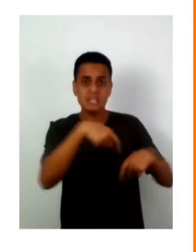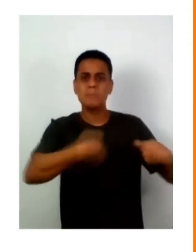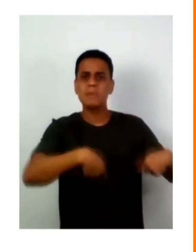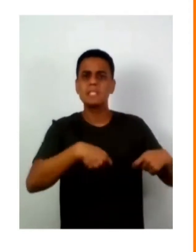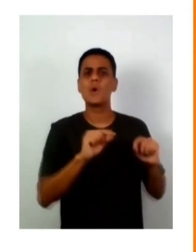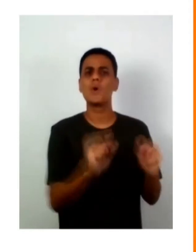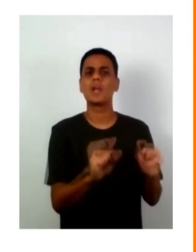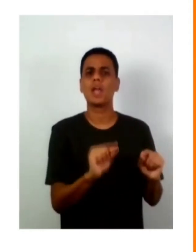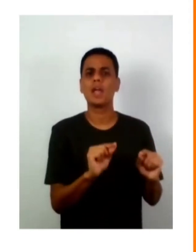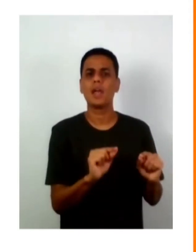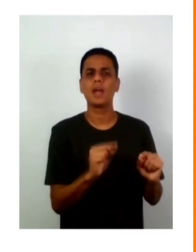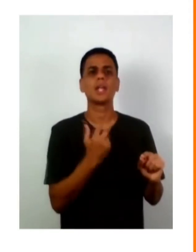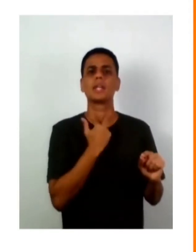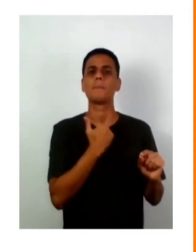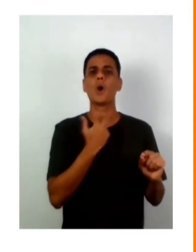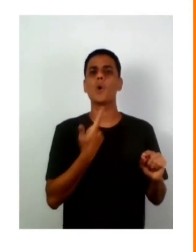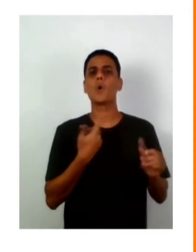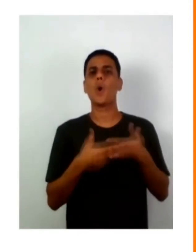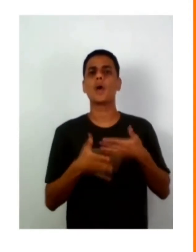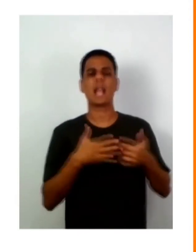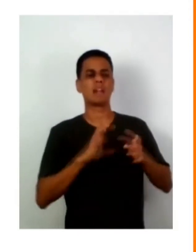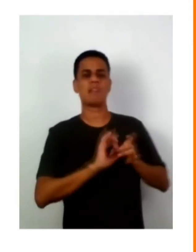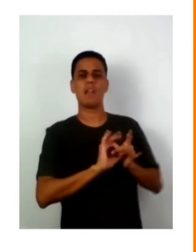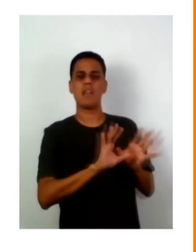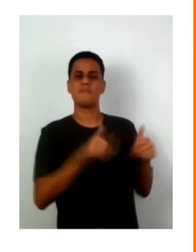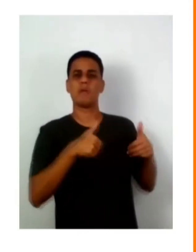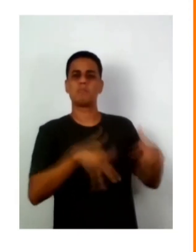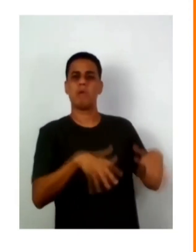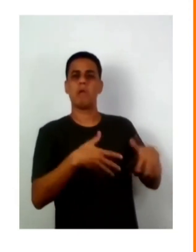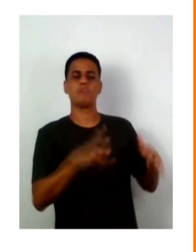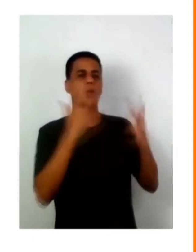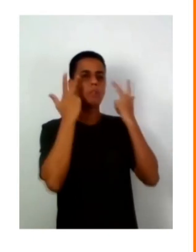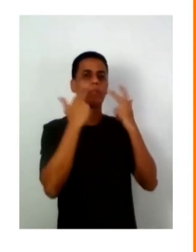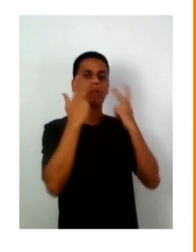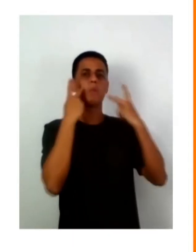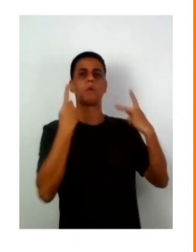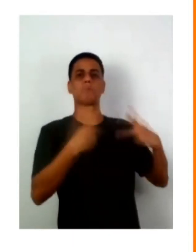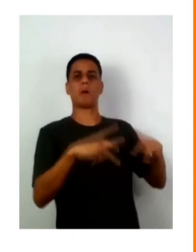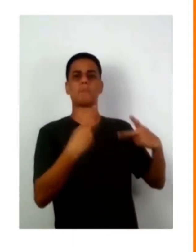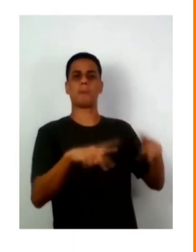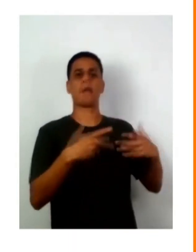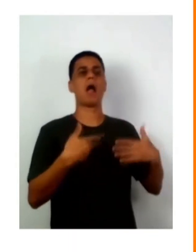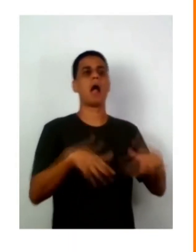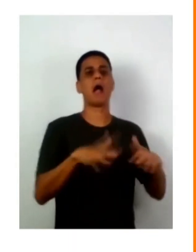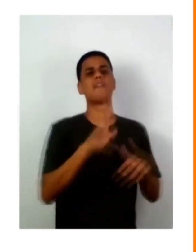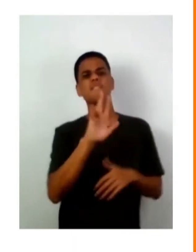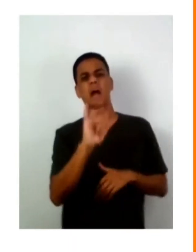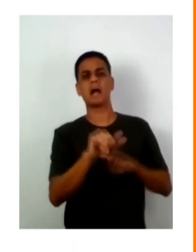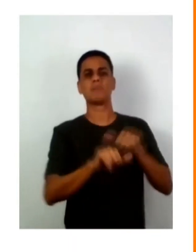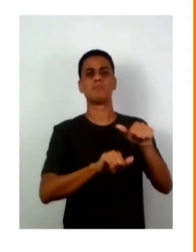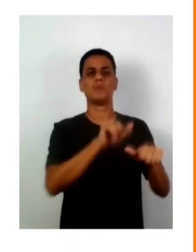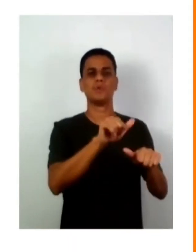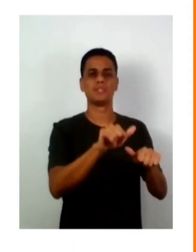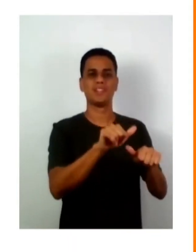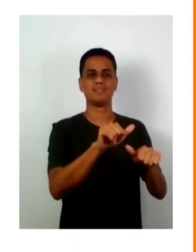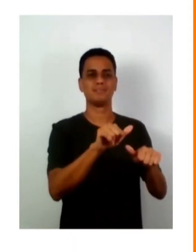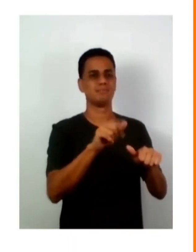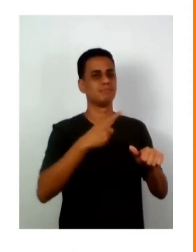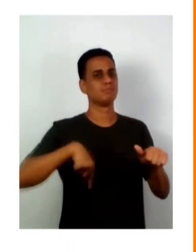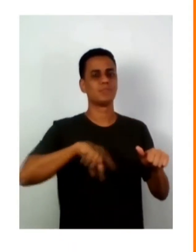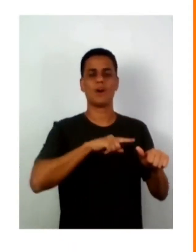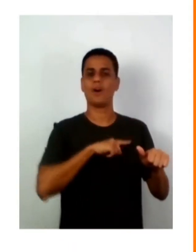os líderes que o país precisa, não se pode deixar as forças aleatórias ou na mão de